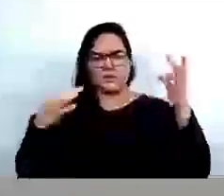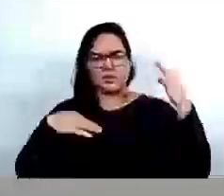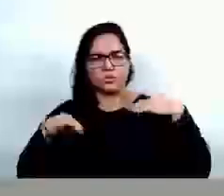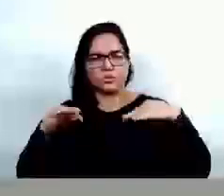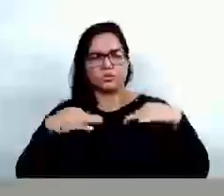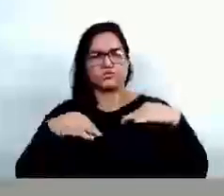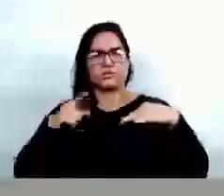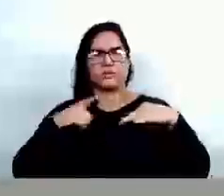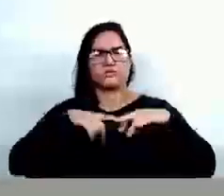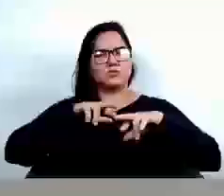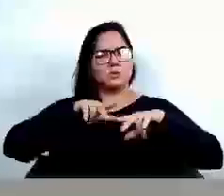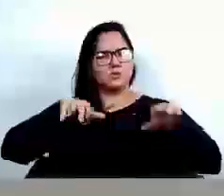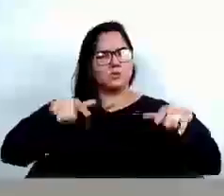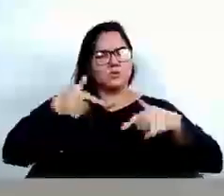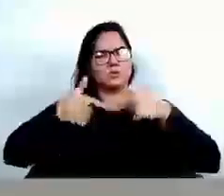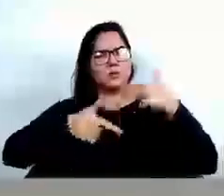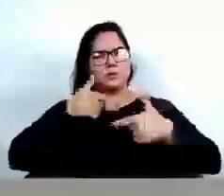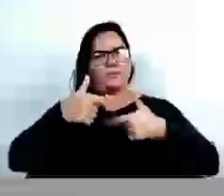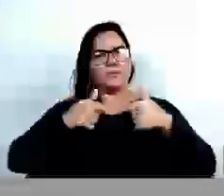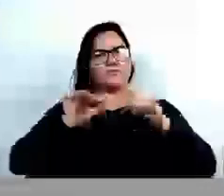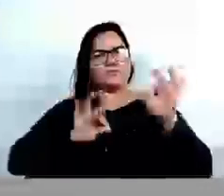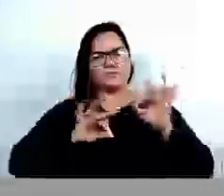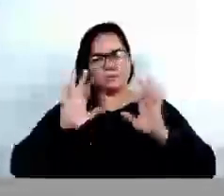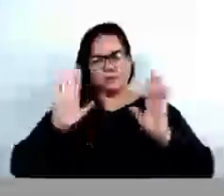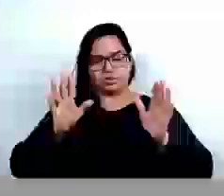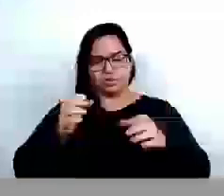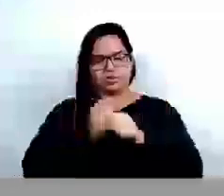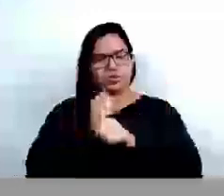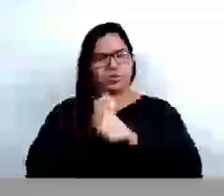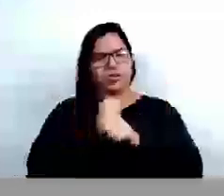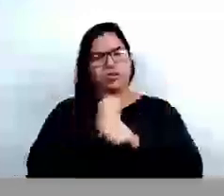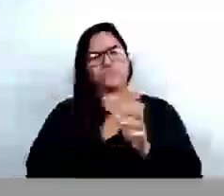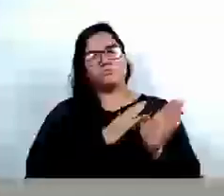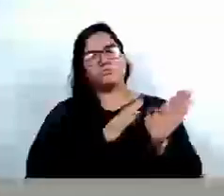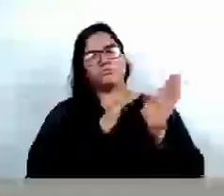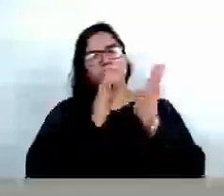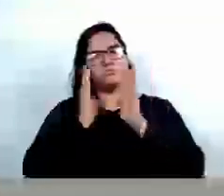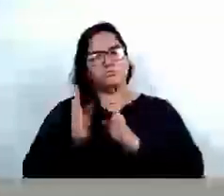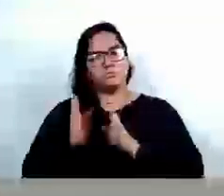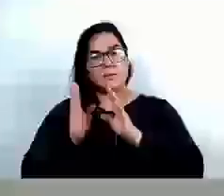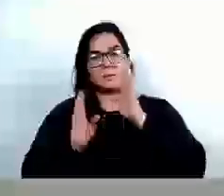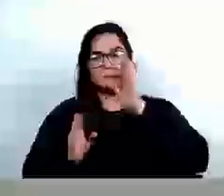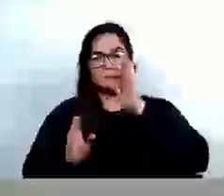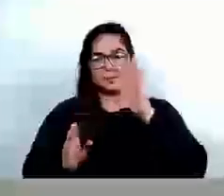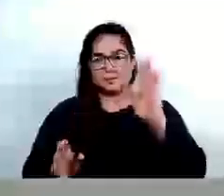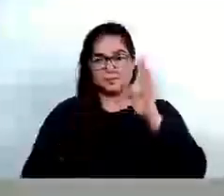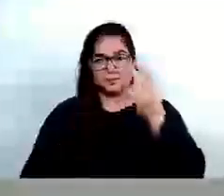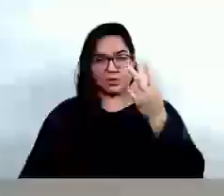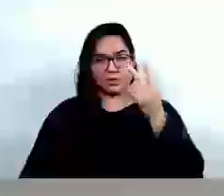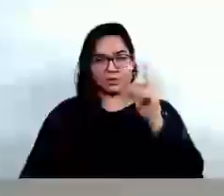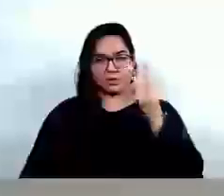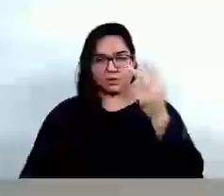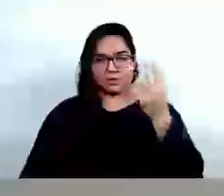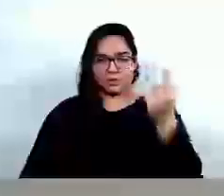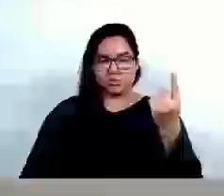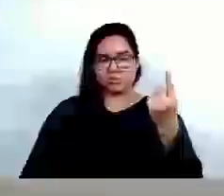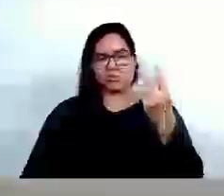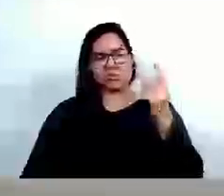que vêm acontecendo já ao longo de alguns anos, principalmente em 2021, 2022,